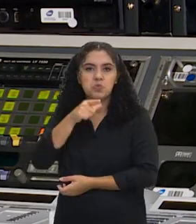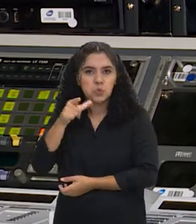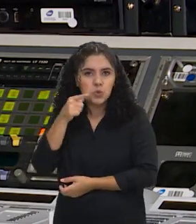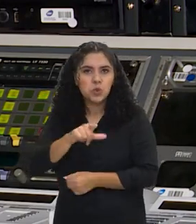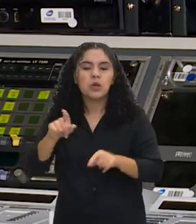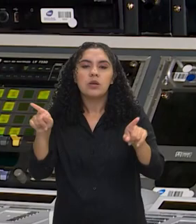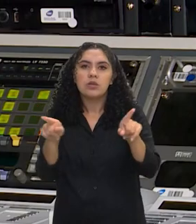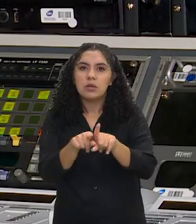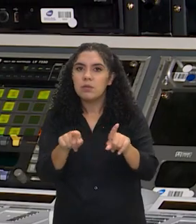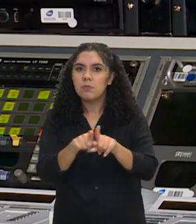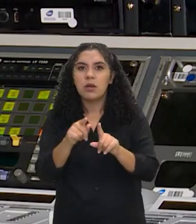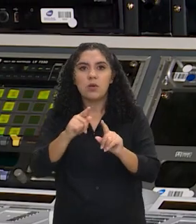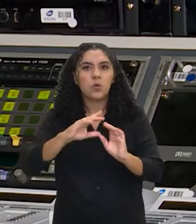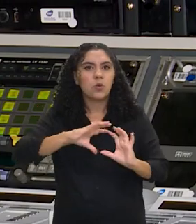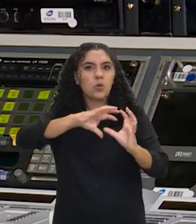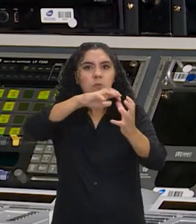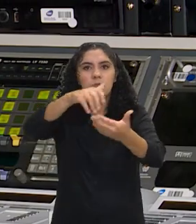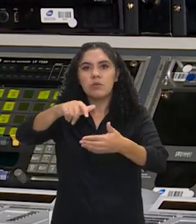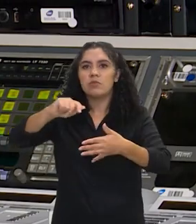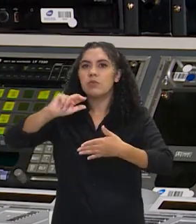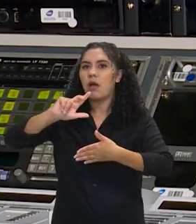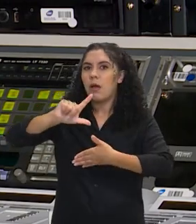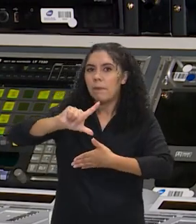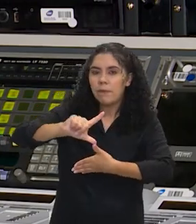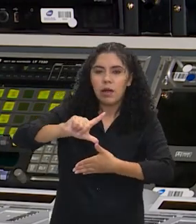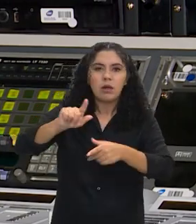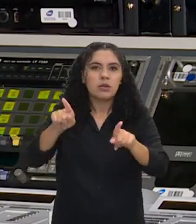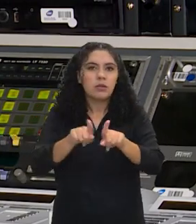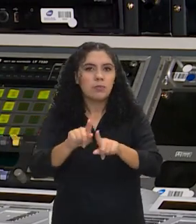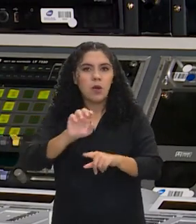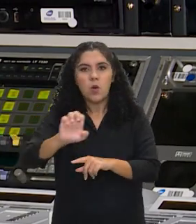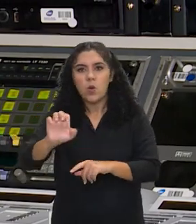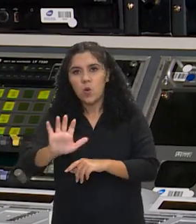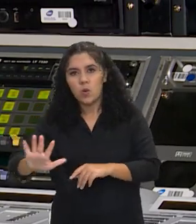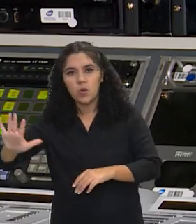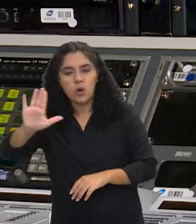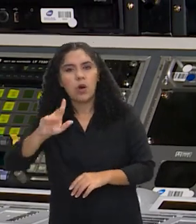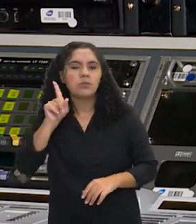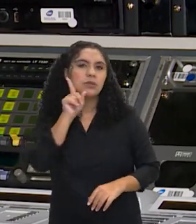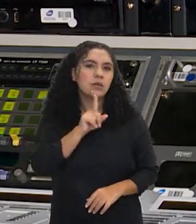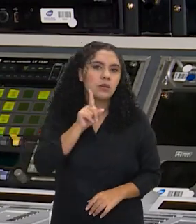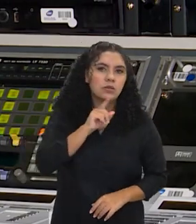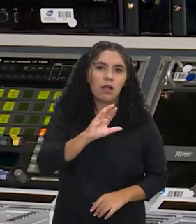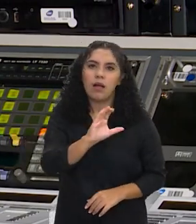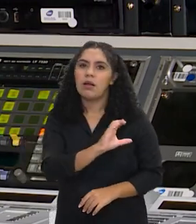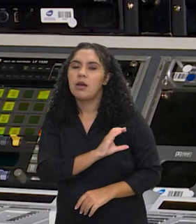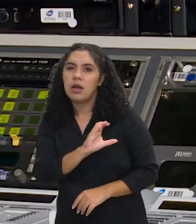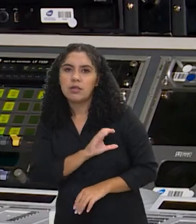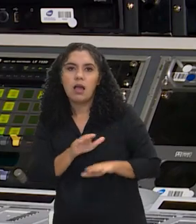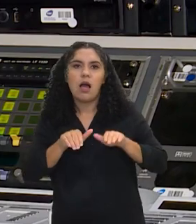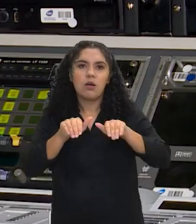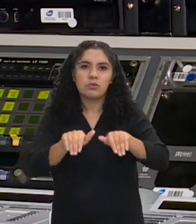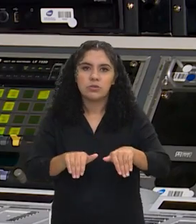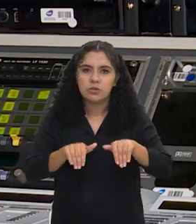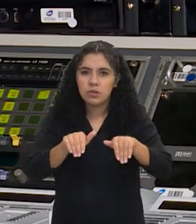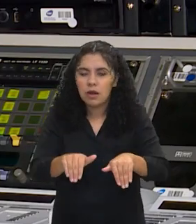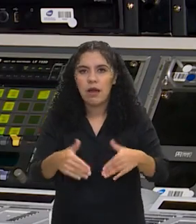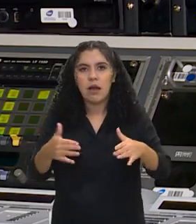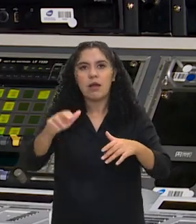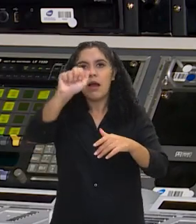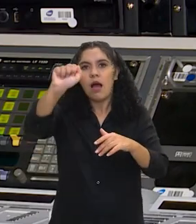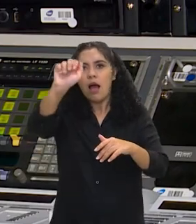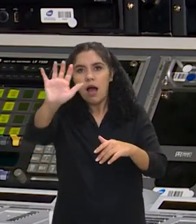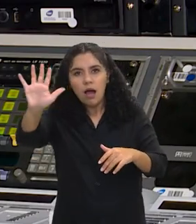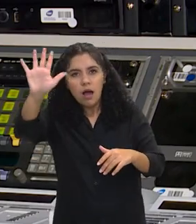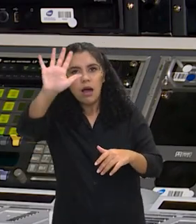parcerias com democracias do mundo inteiro, da América Latina, Europa, Estados Unidos, Canadá, Austrália, Sudeste